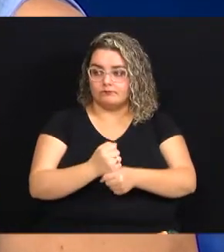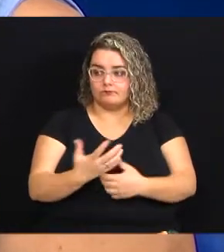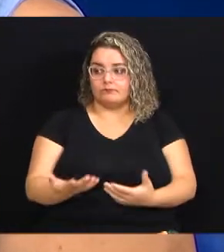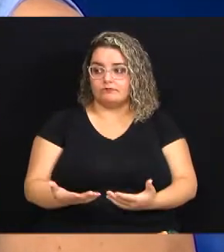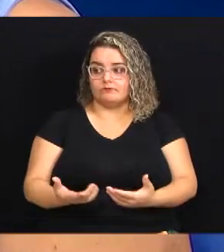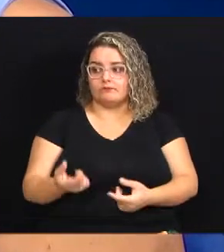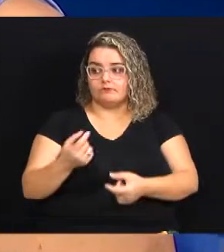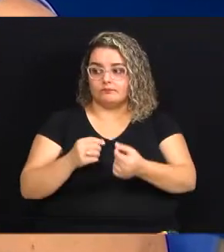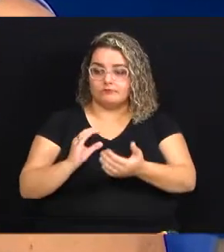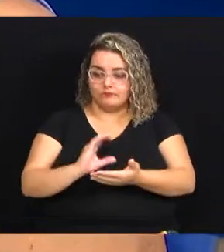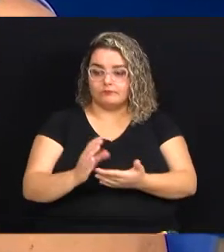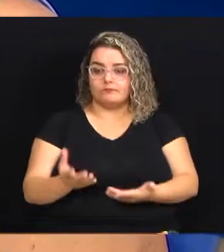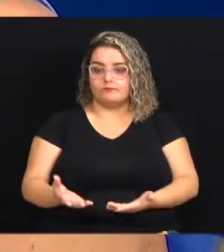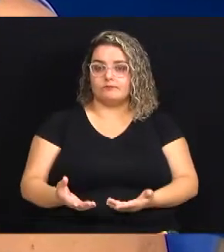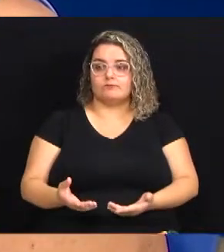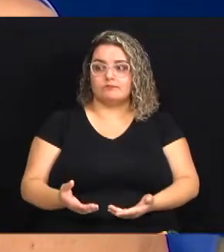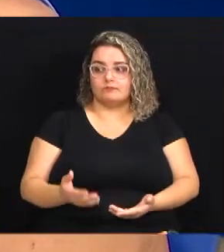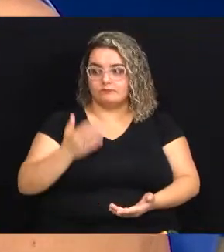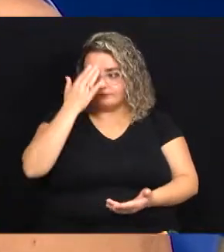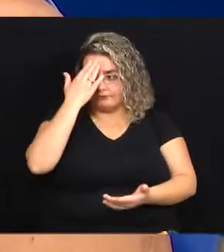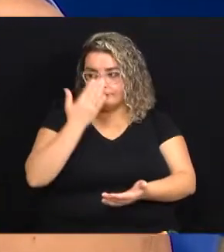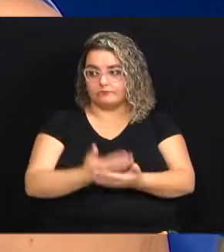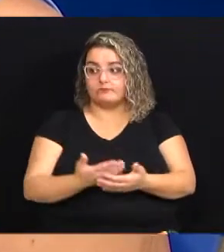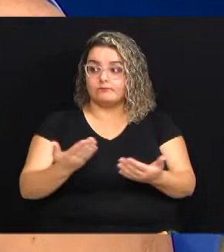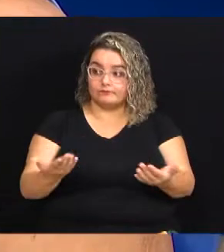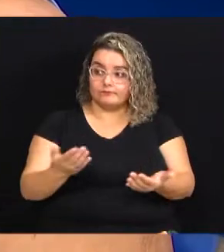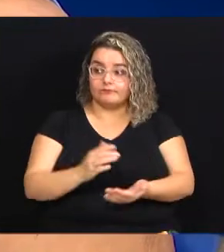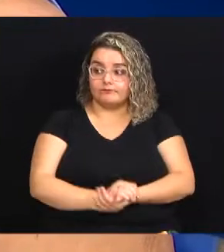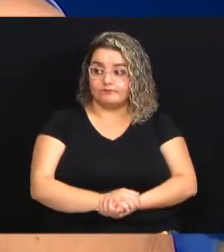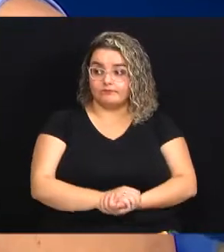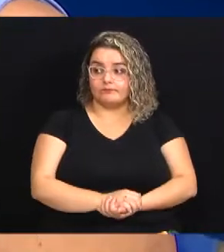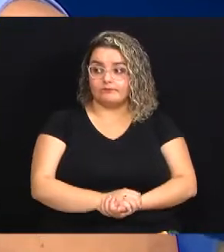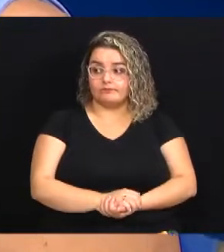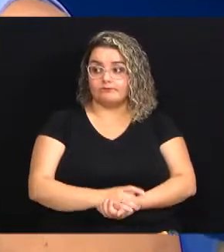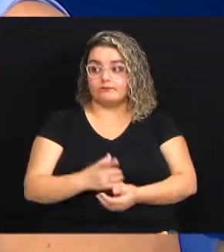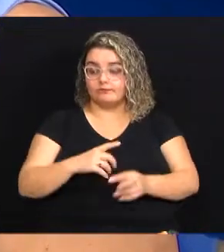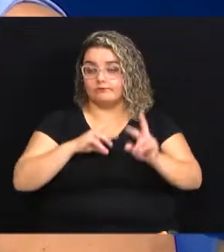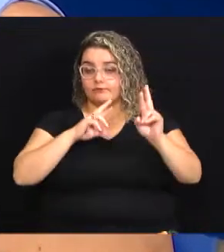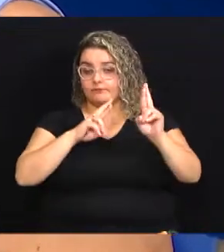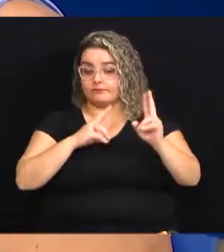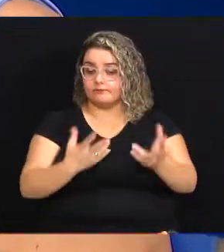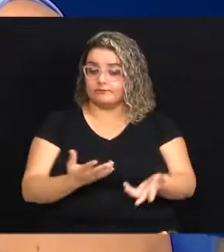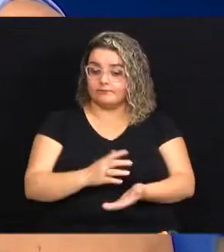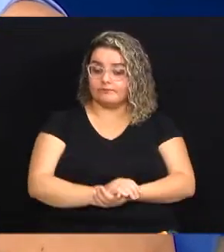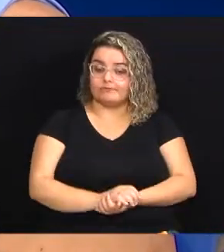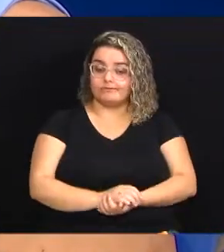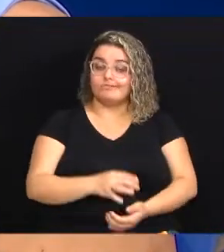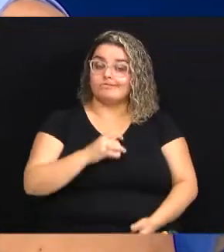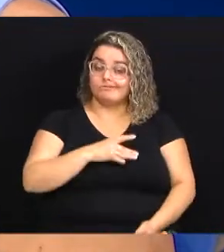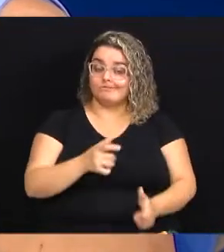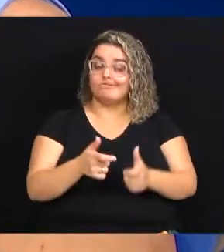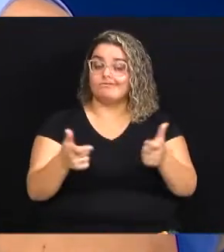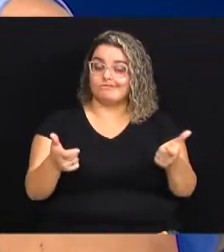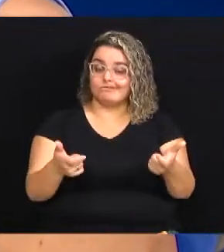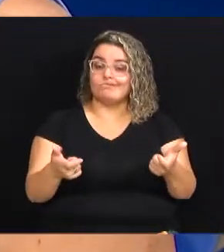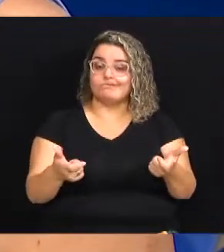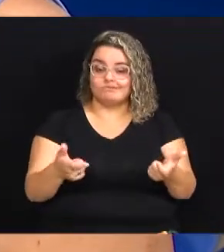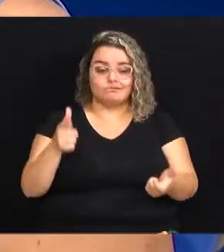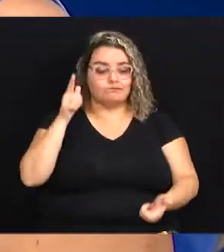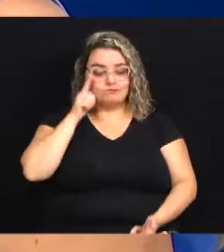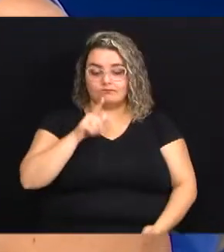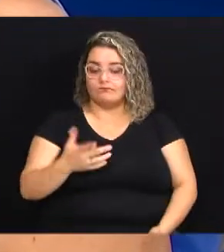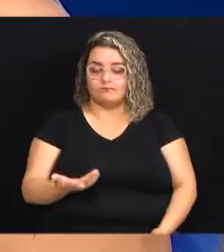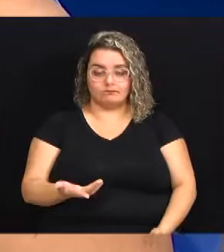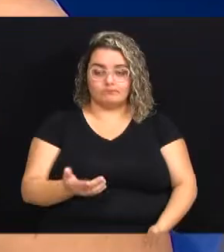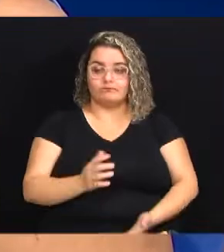olha eu vou investir e vou apostar pois é a gente tem uma esperança mas medo medo de